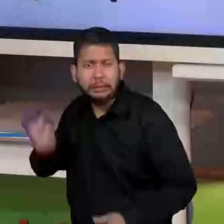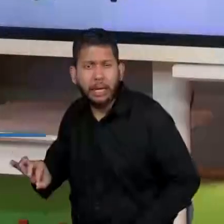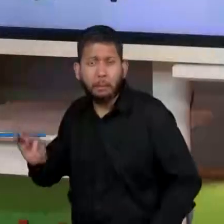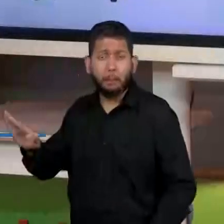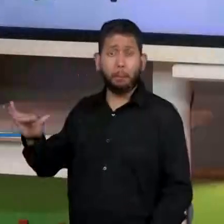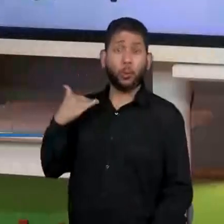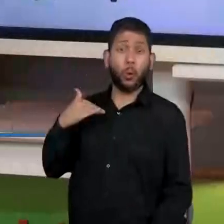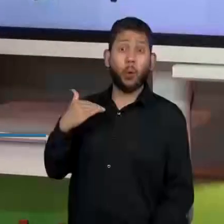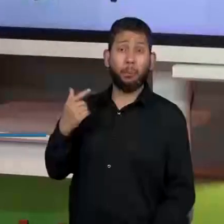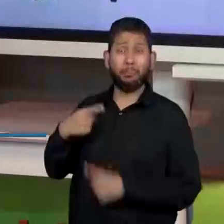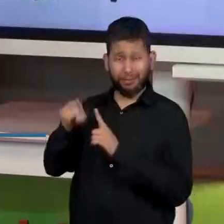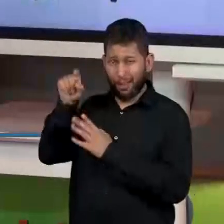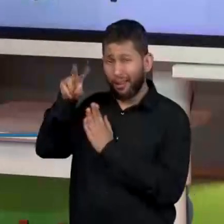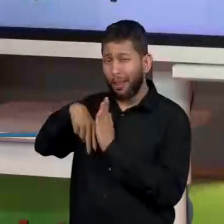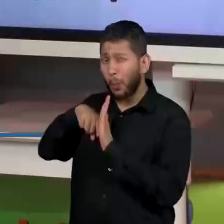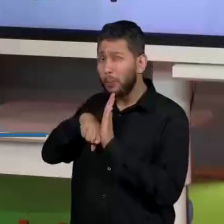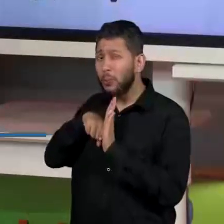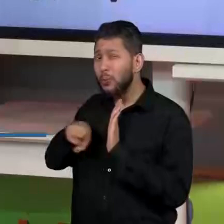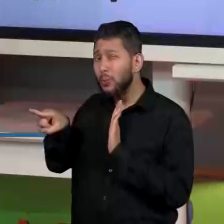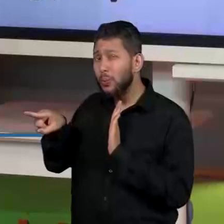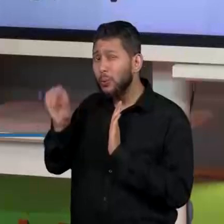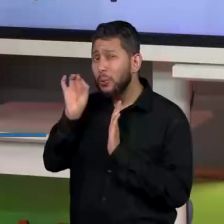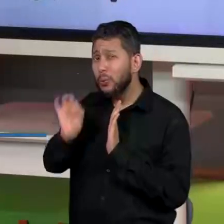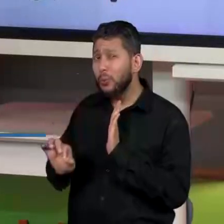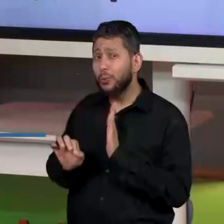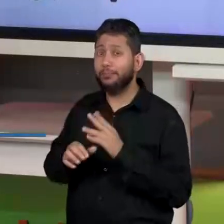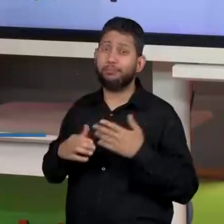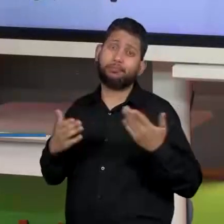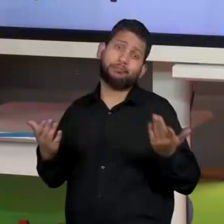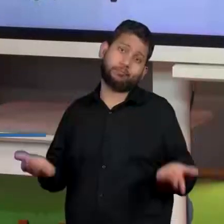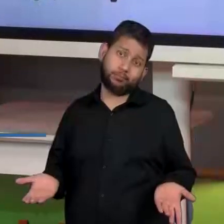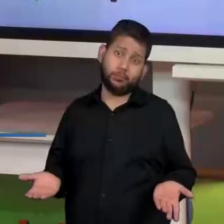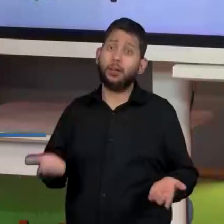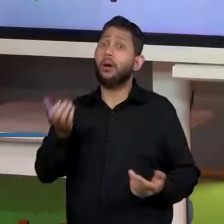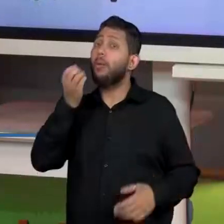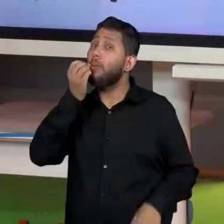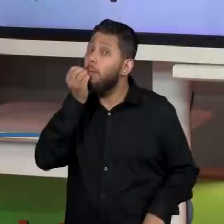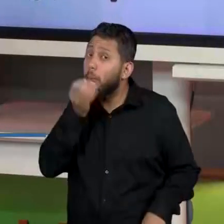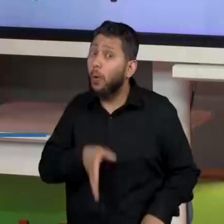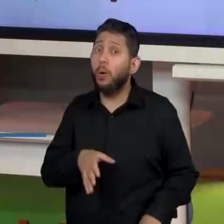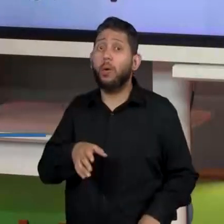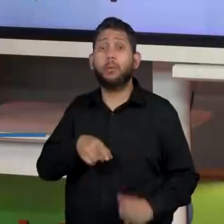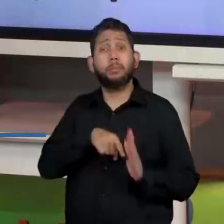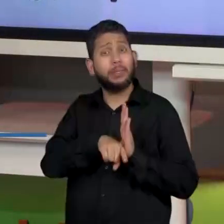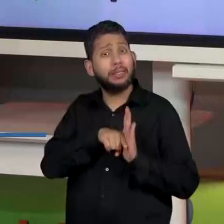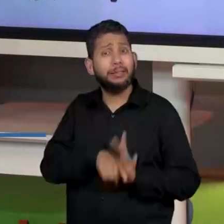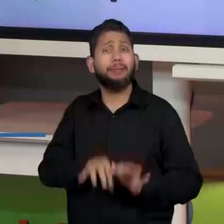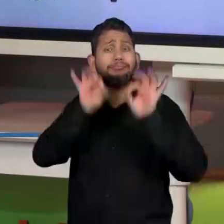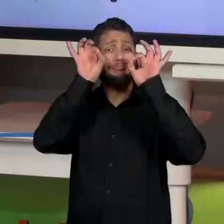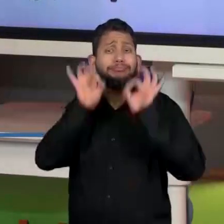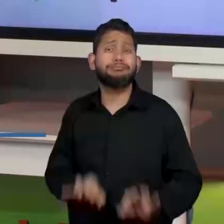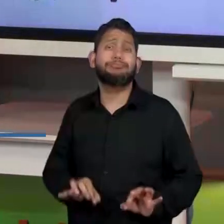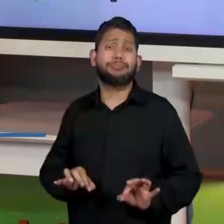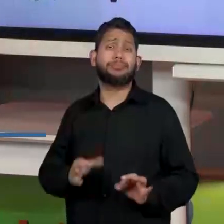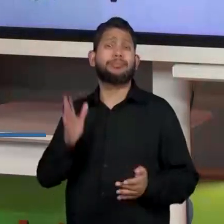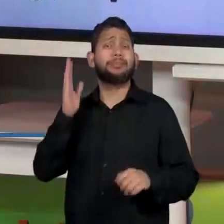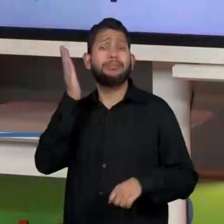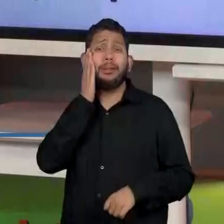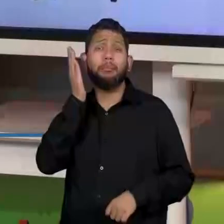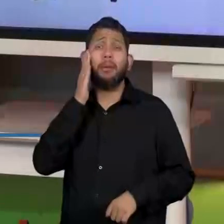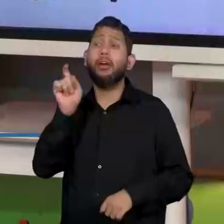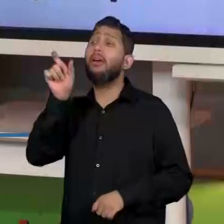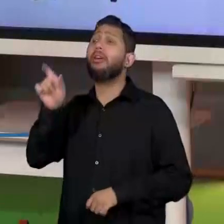é... Nós precisamos ter uma fonte oficial sobre aquele fato. É necessário sabermos de onde